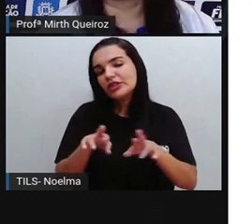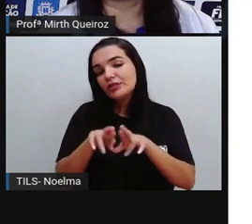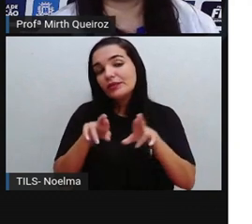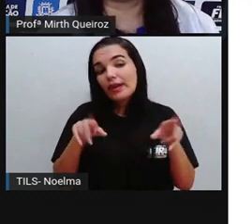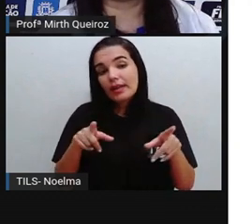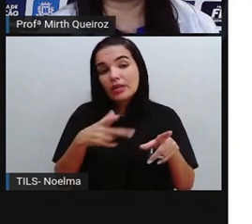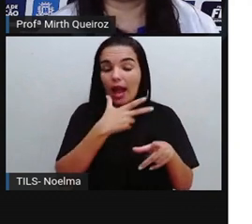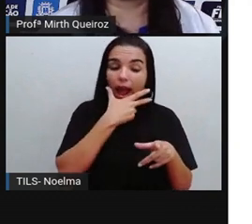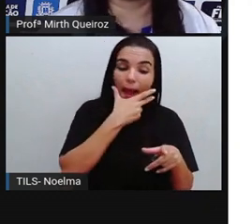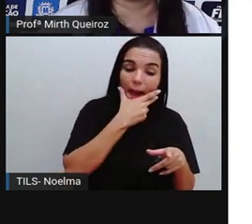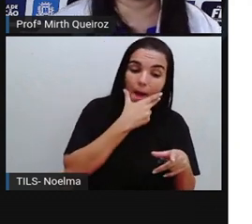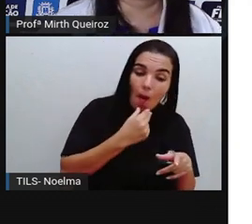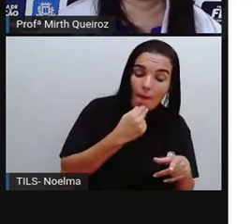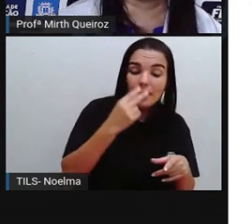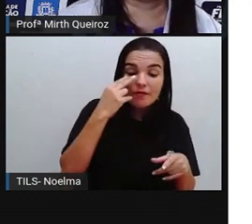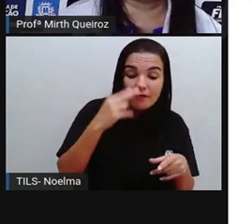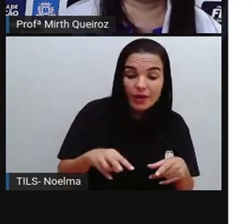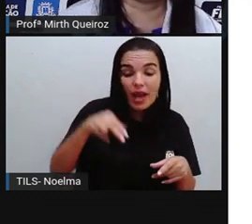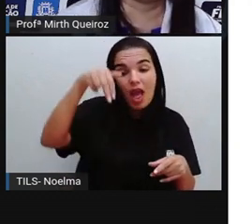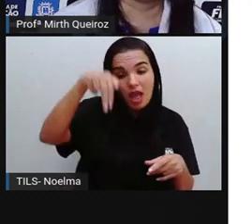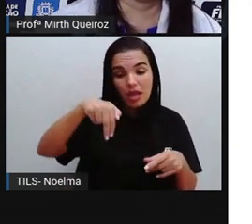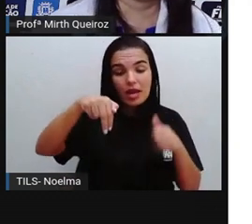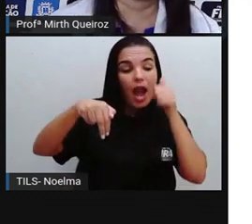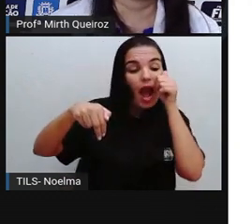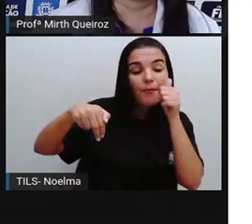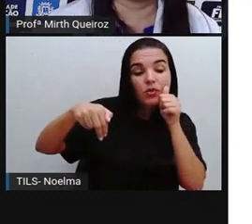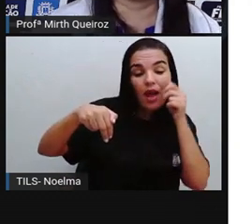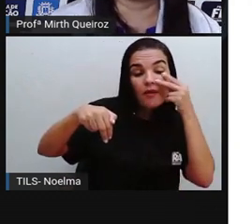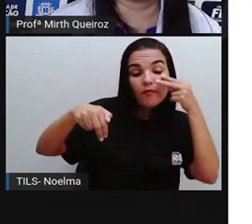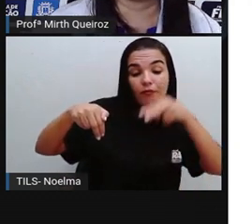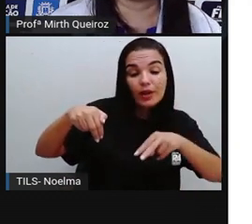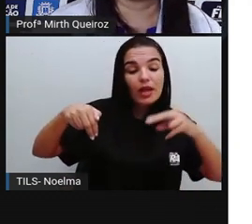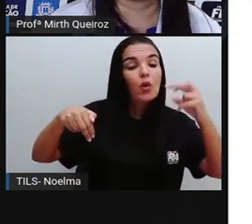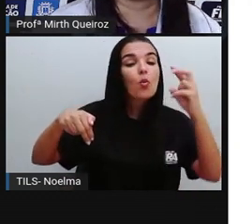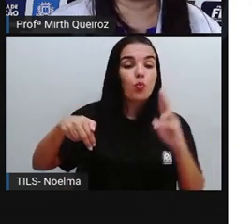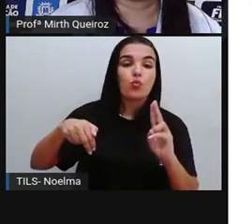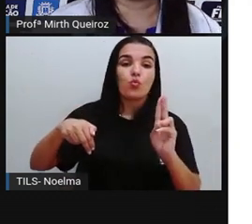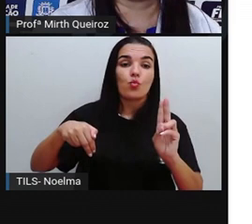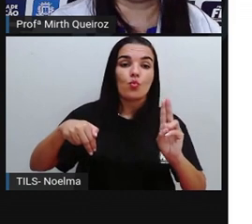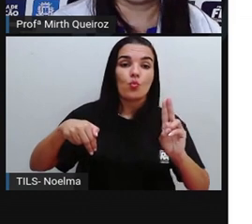do ângulo visto pelo homem seria a letra N.